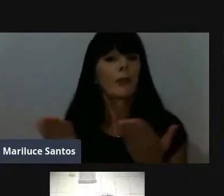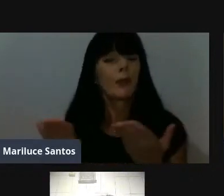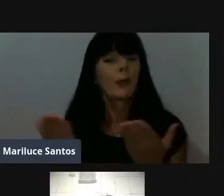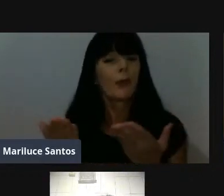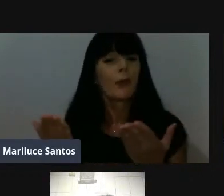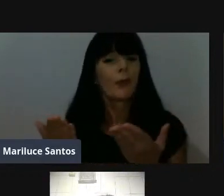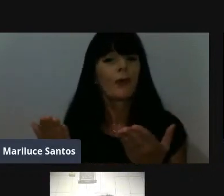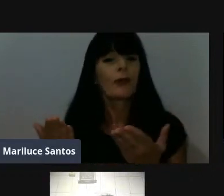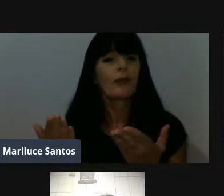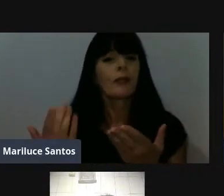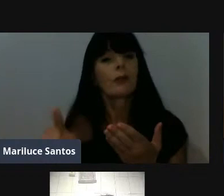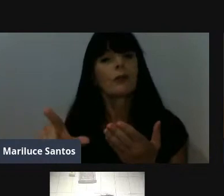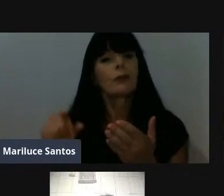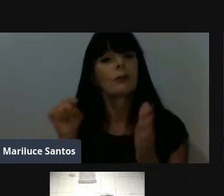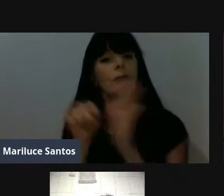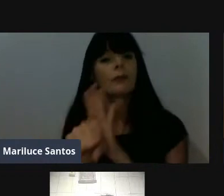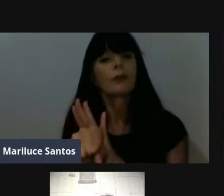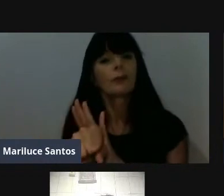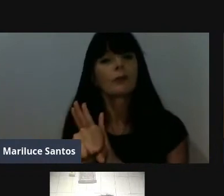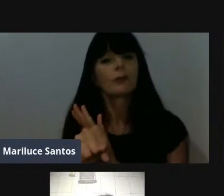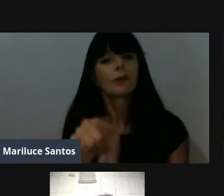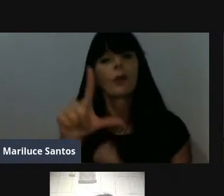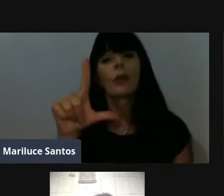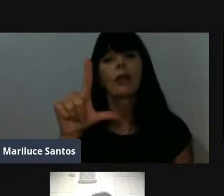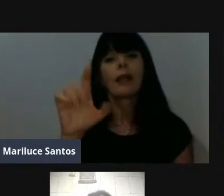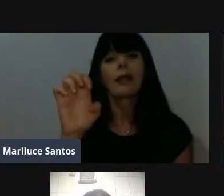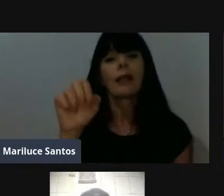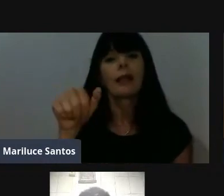próxima questão pro Gleitinho é o Leandro.